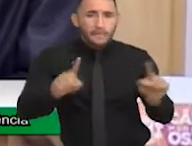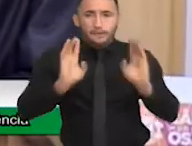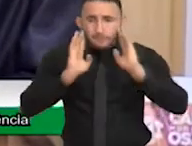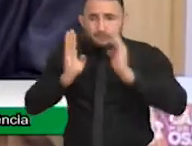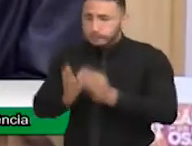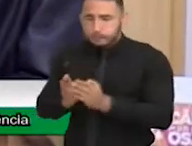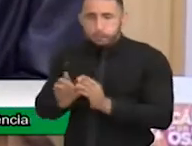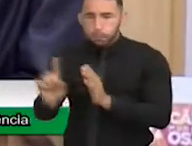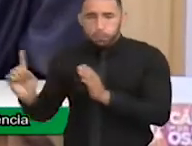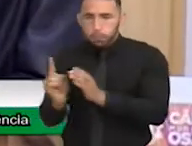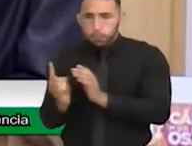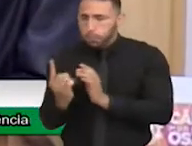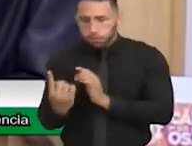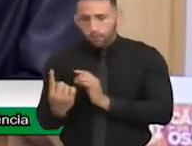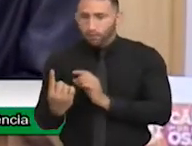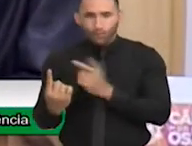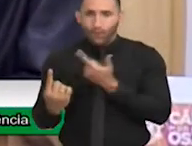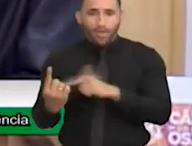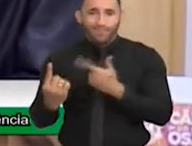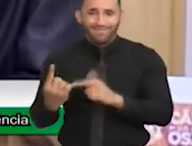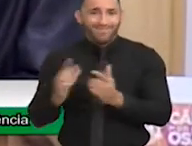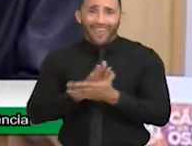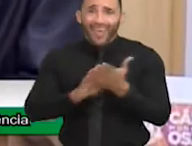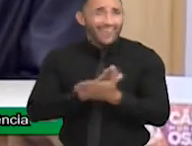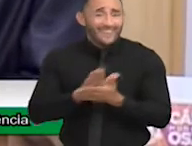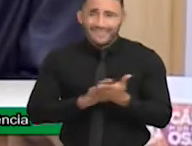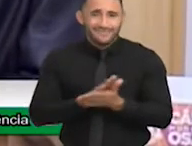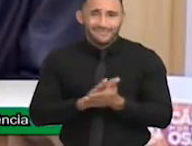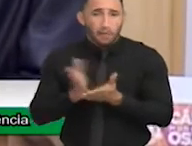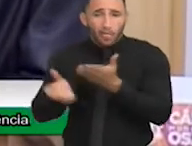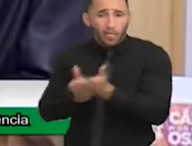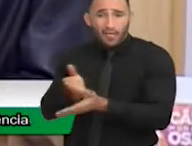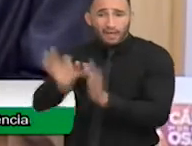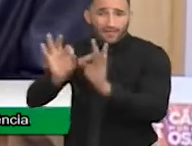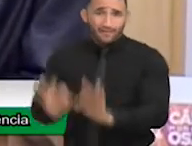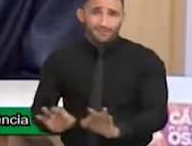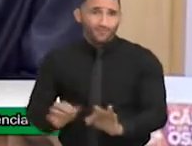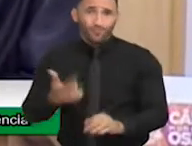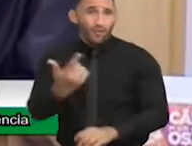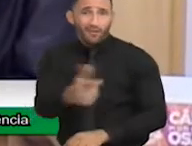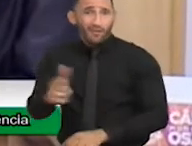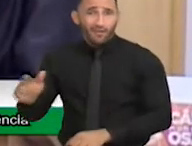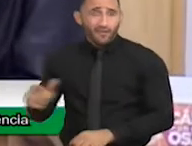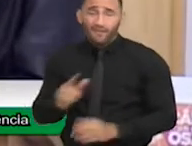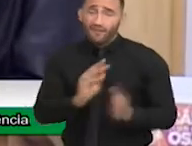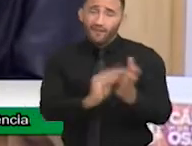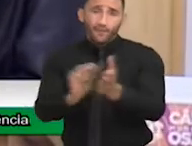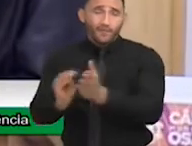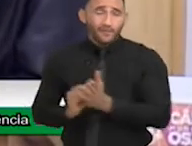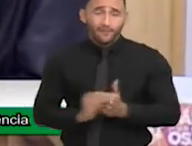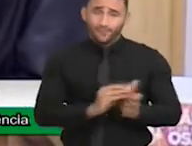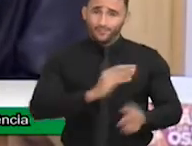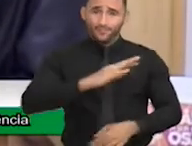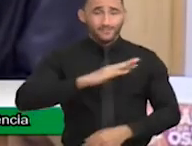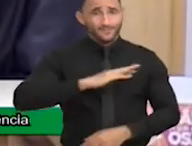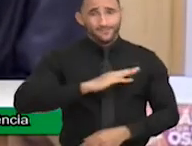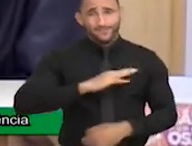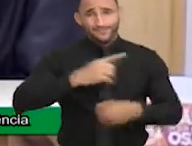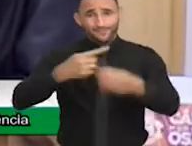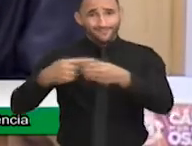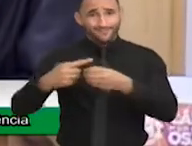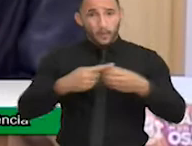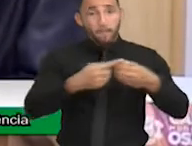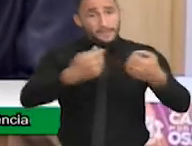especializado, interdisciplinar. Nada disso acontece no município. Nada disso, senhores vereadores. É necessário se